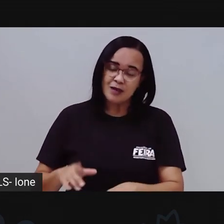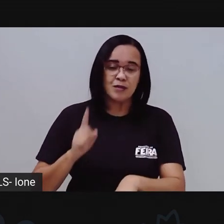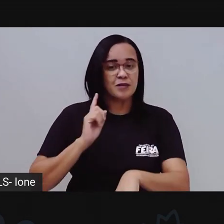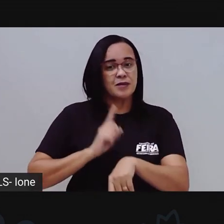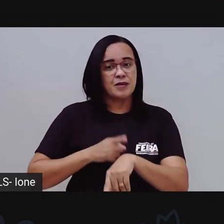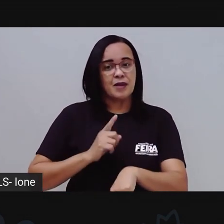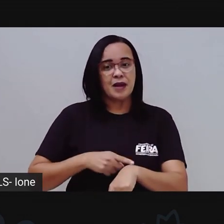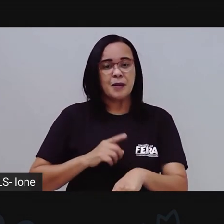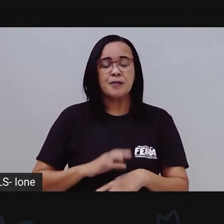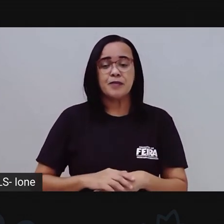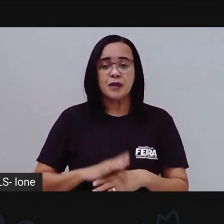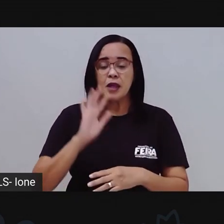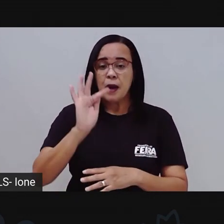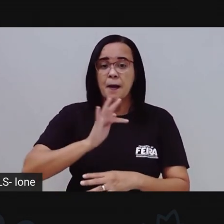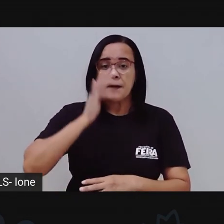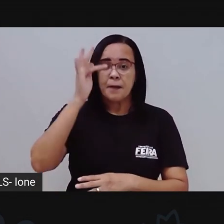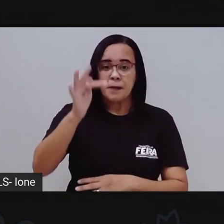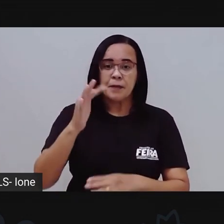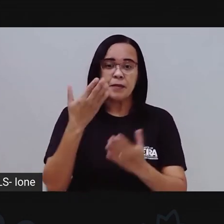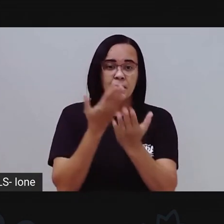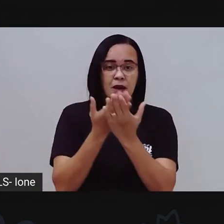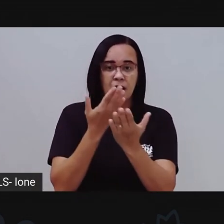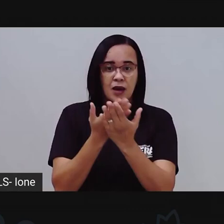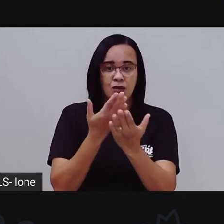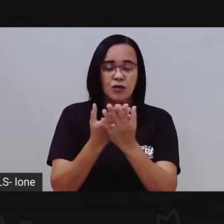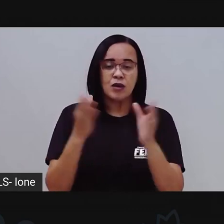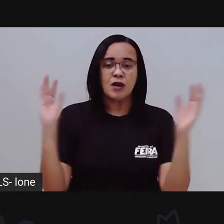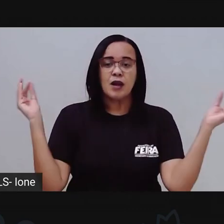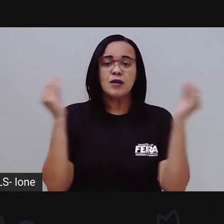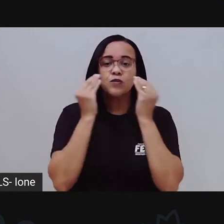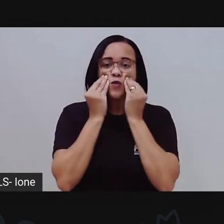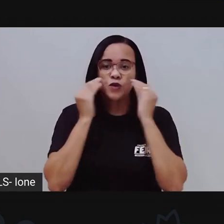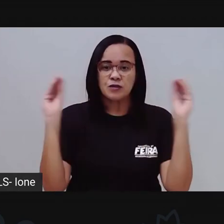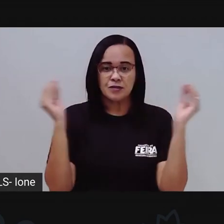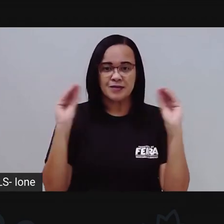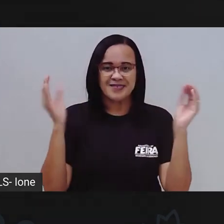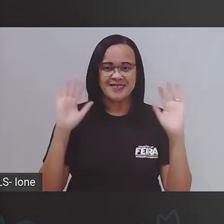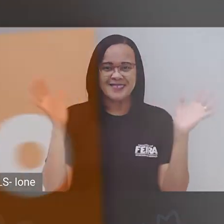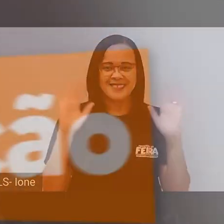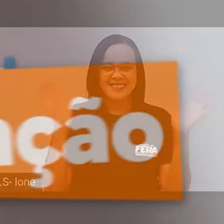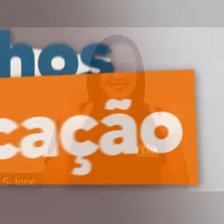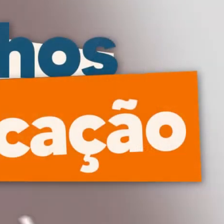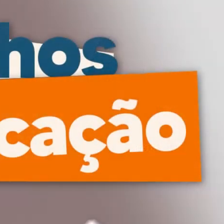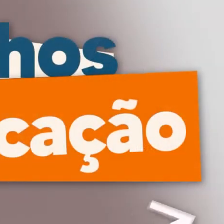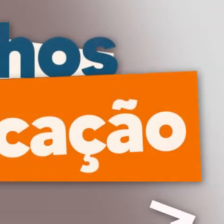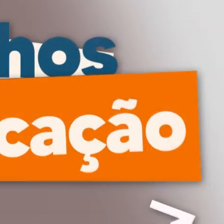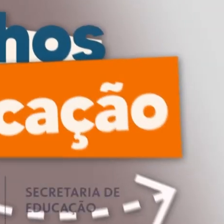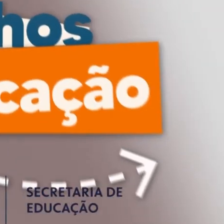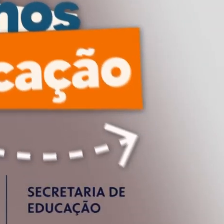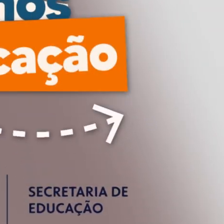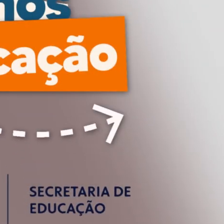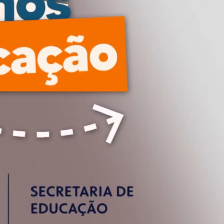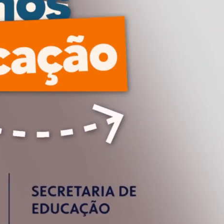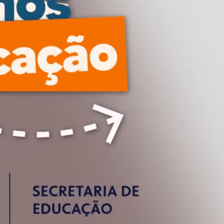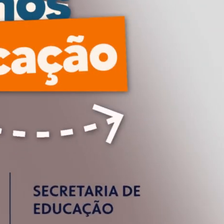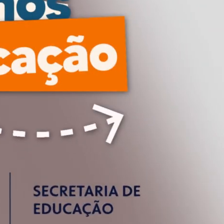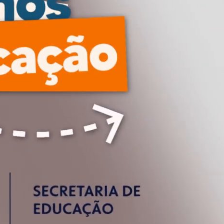desejo um beijão a todos vocês, até mais e tchau, tchau. Tchau. Tchau. Tchau.